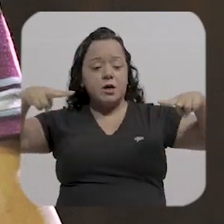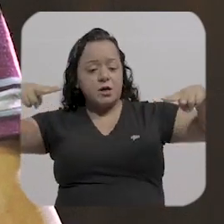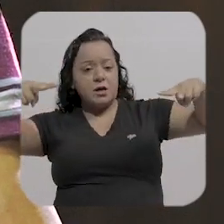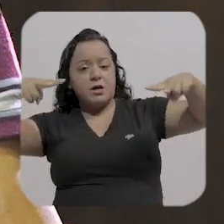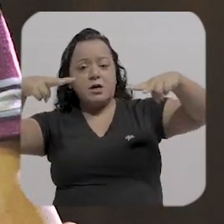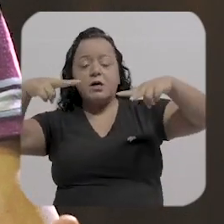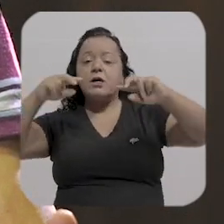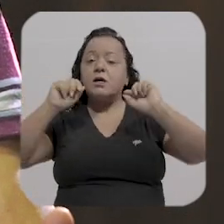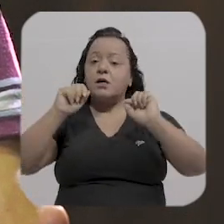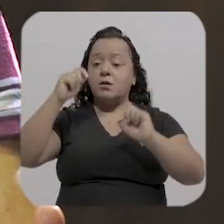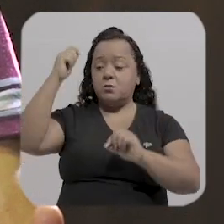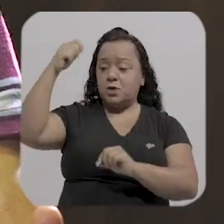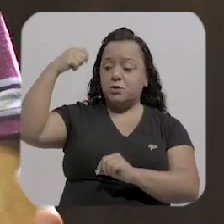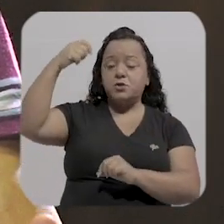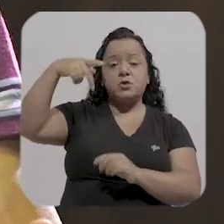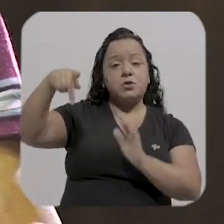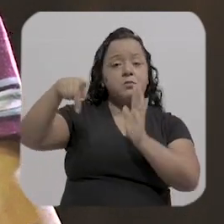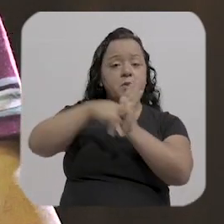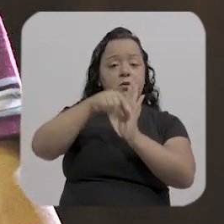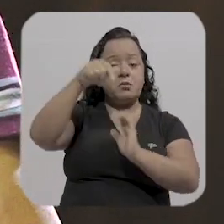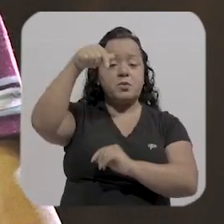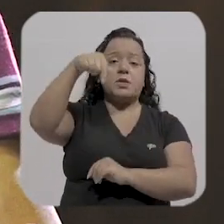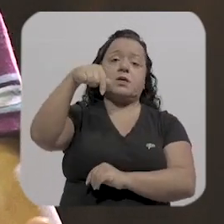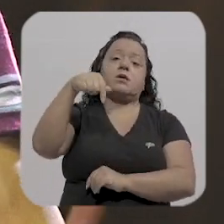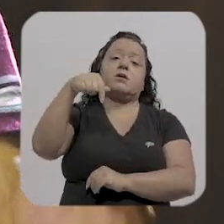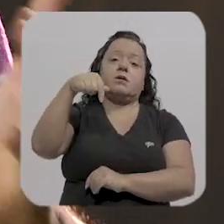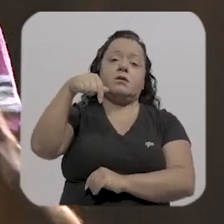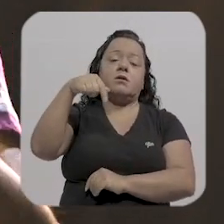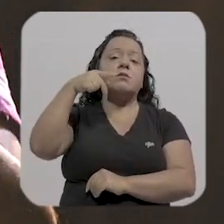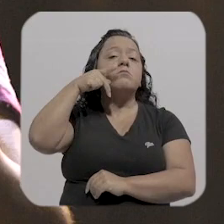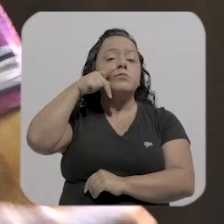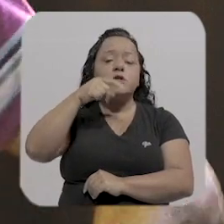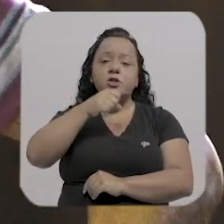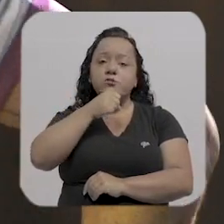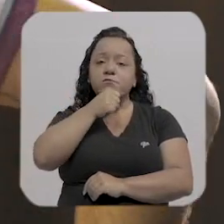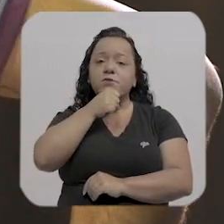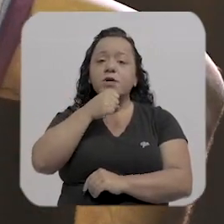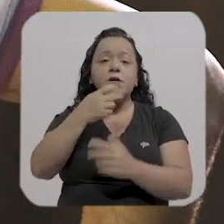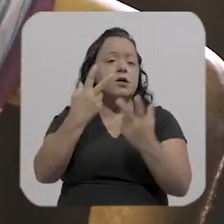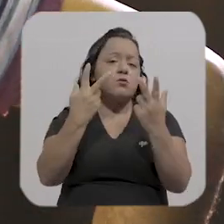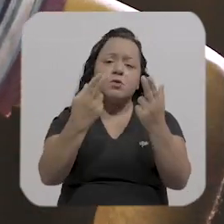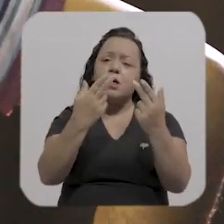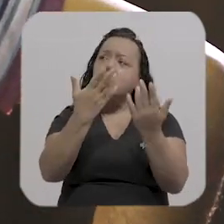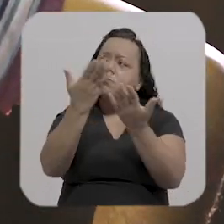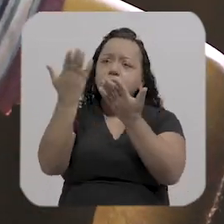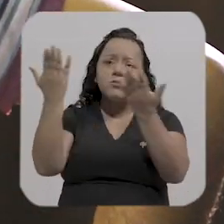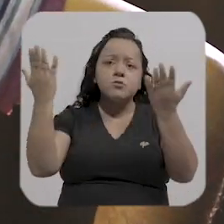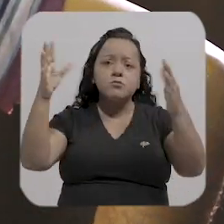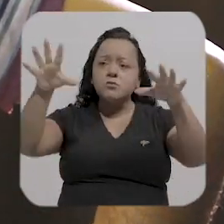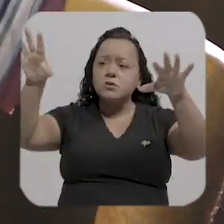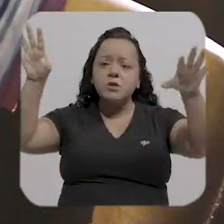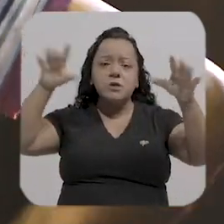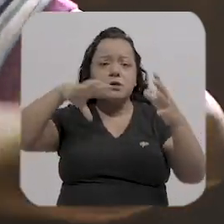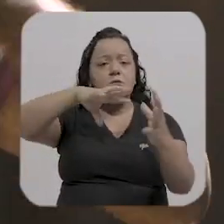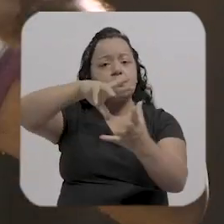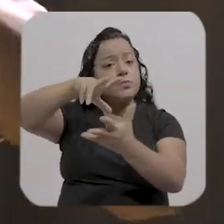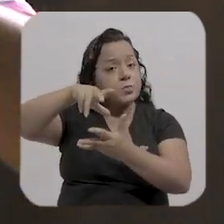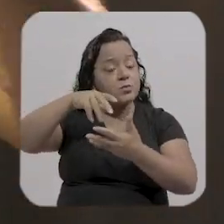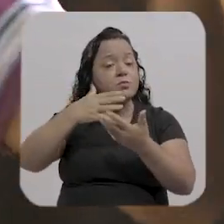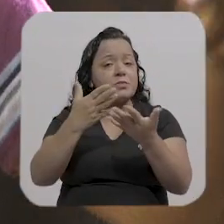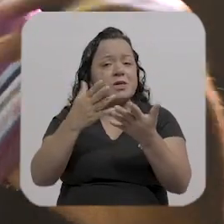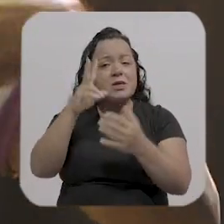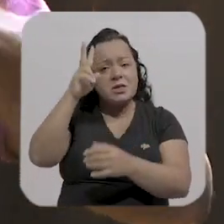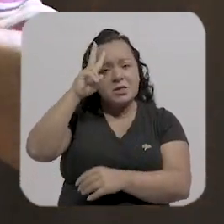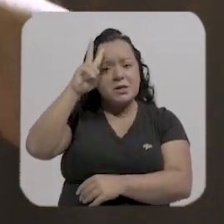eu lembro dele o primeiro lugar que eu declamei um poema na vida